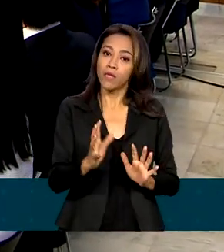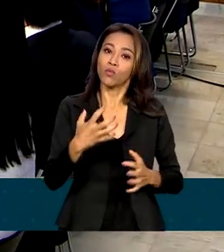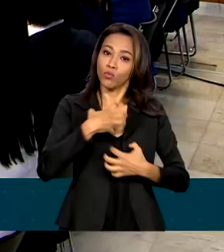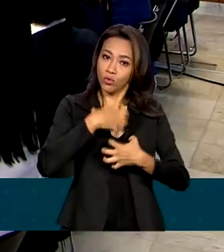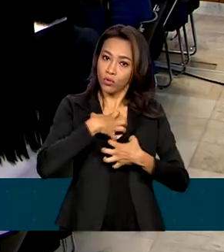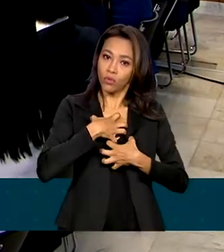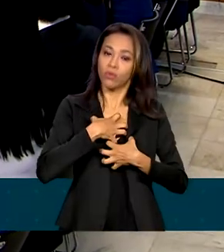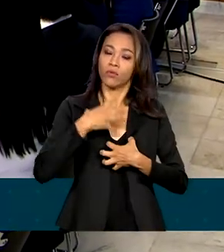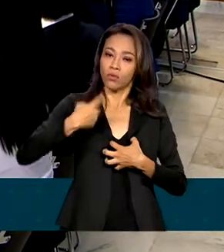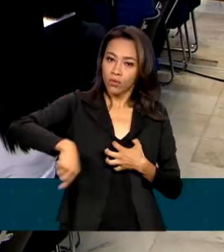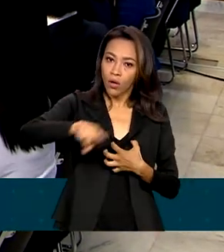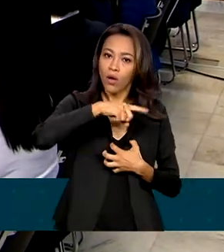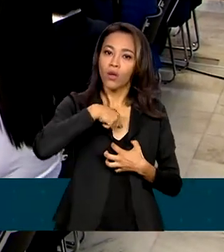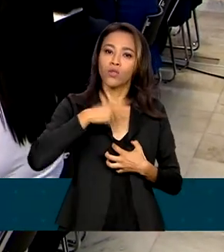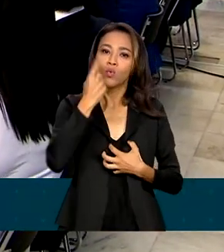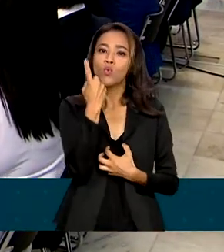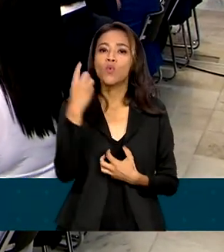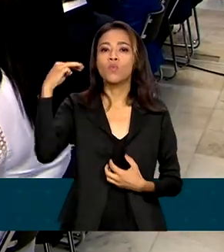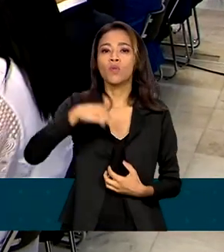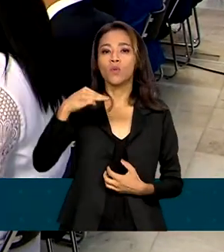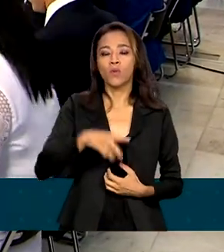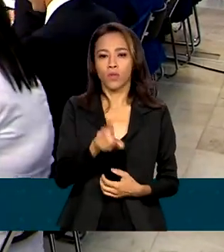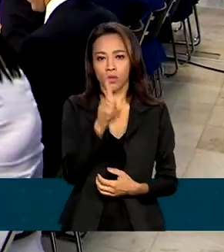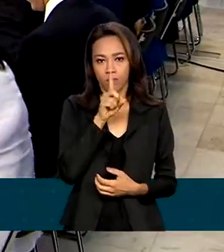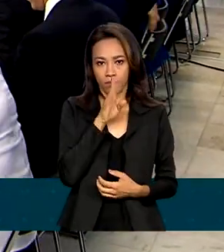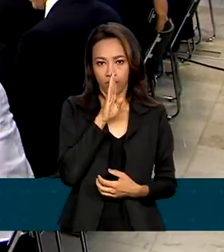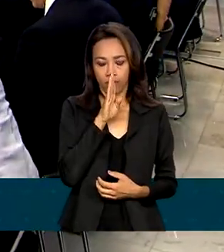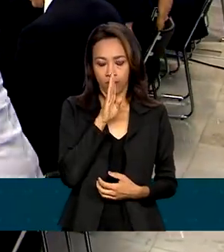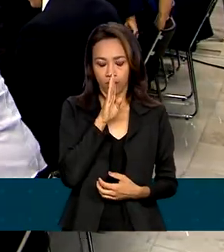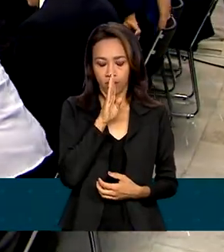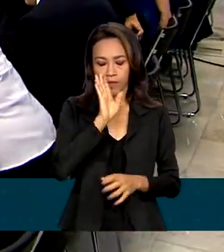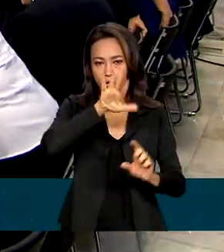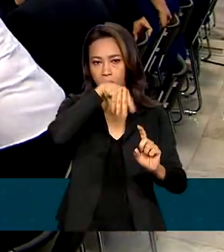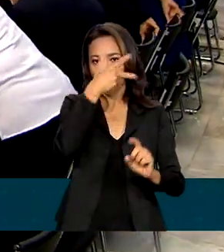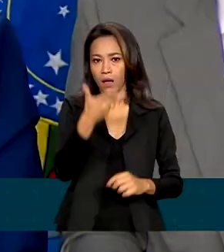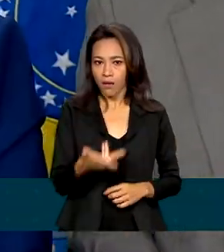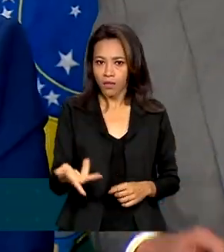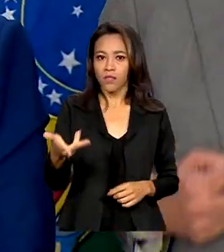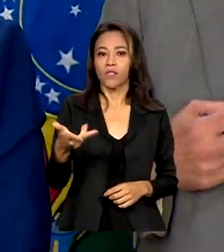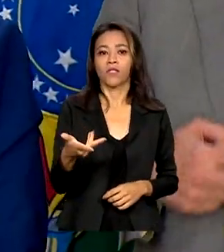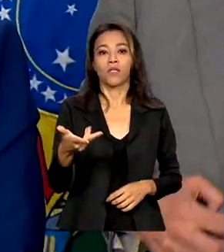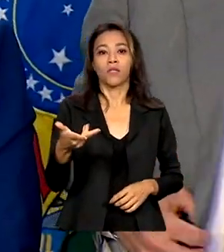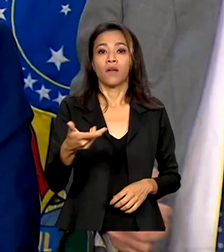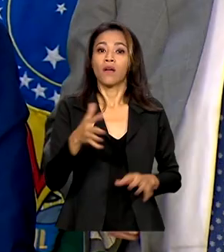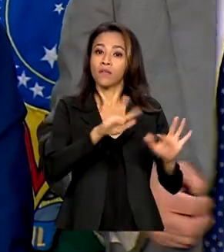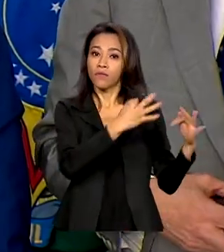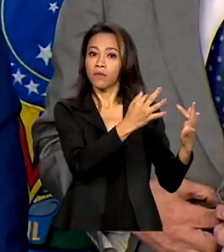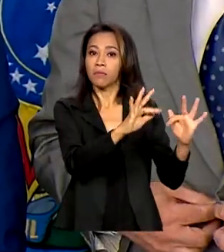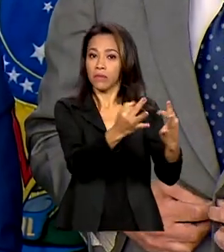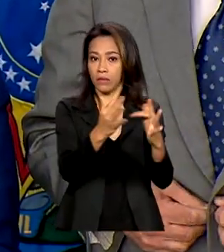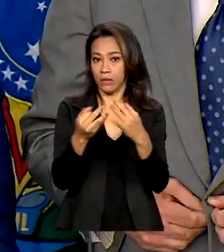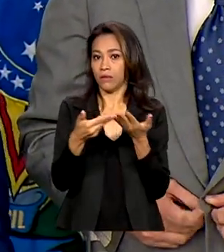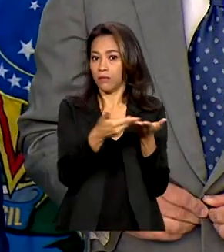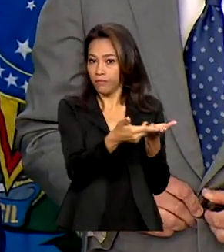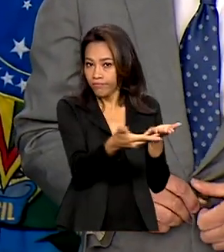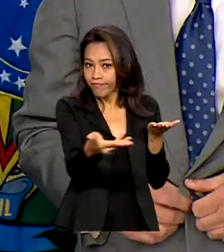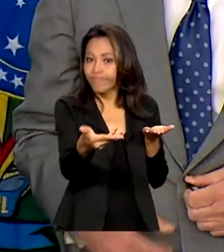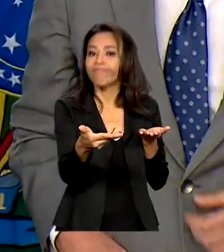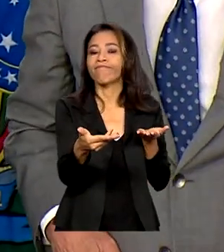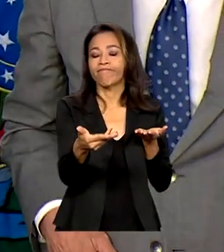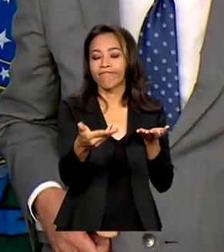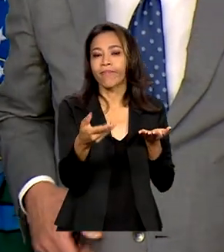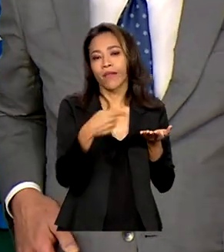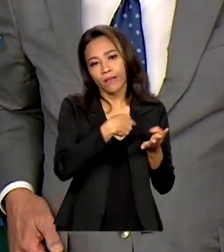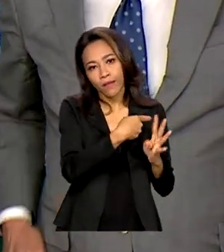de pé, fazer um minuto de silêncio em homenagem aos familiares, sabe,